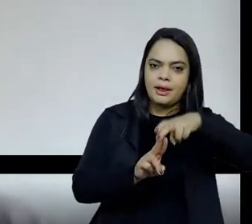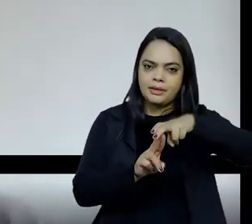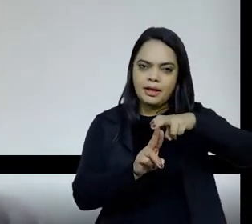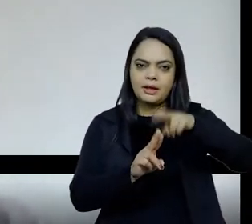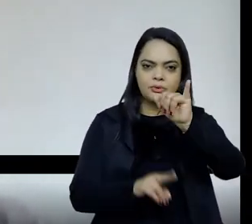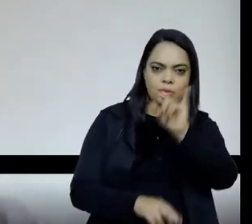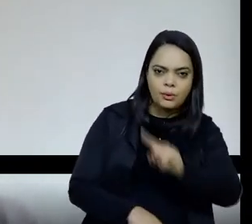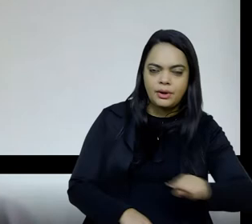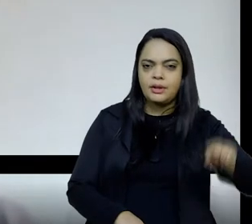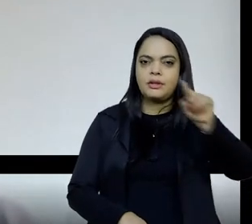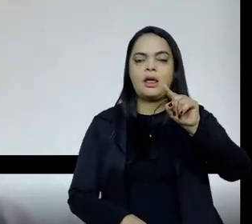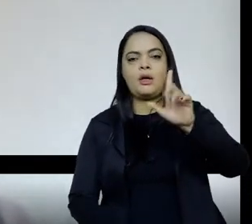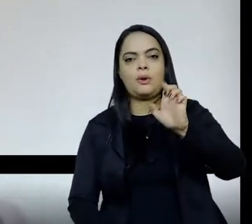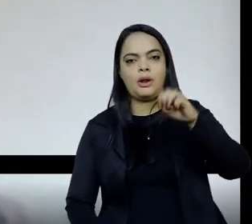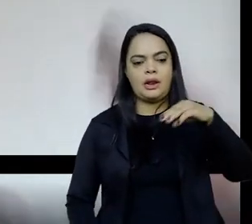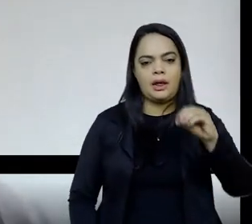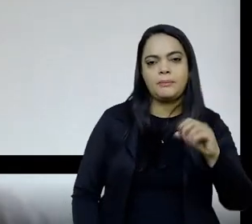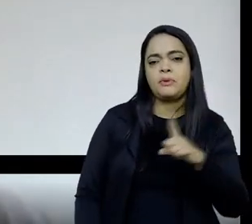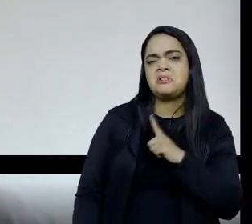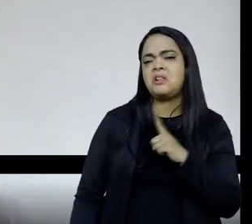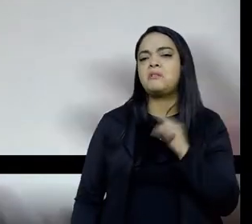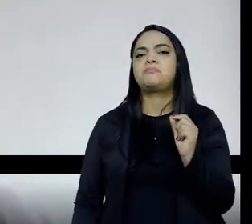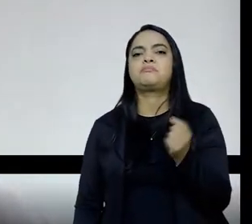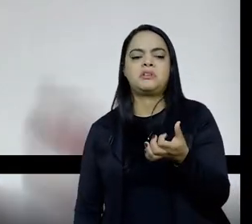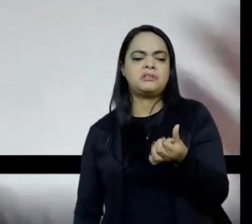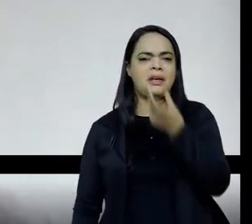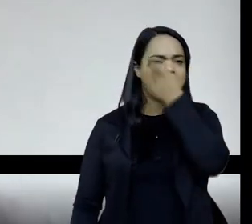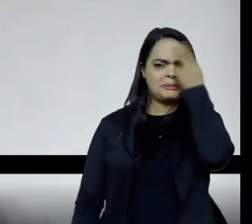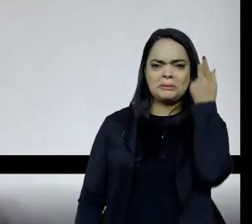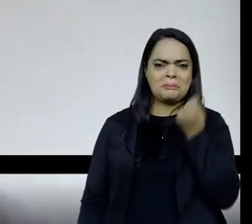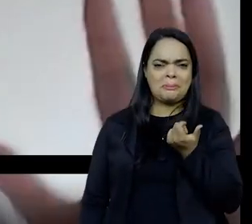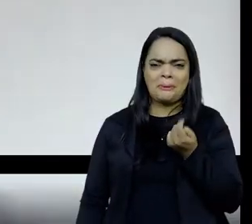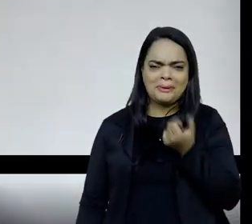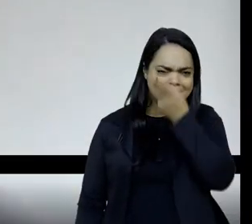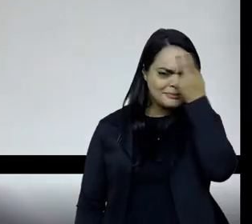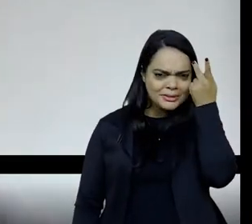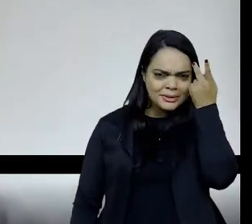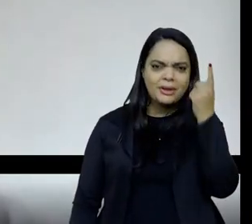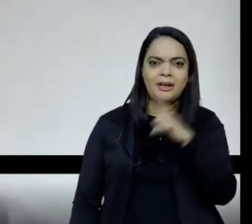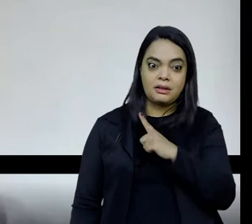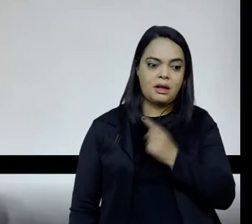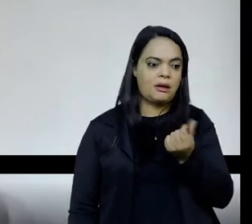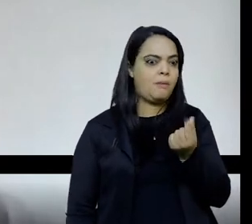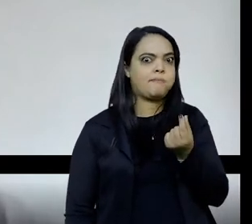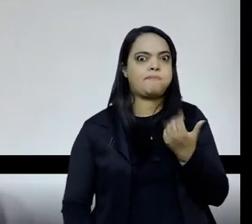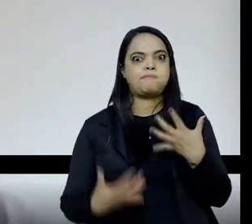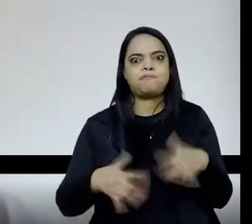ela tem meia dúzia de pessoas, tem muito dinheiro, tem dinheiro, tem meia dúzia de pessoas, e organizam o mundo,